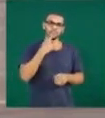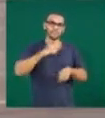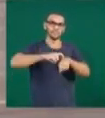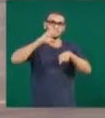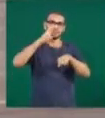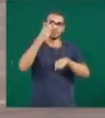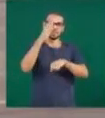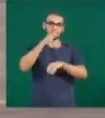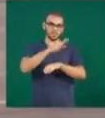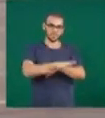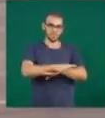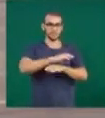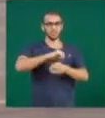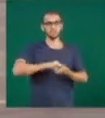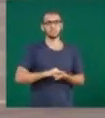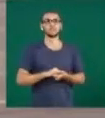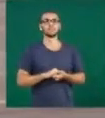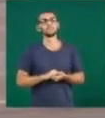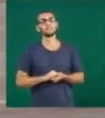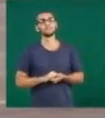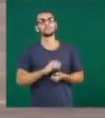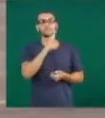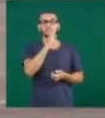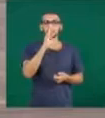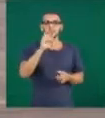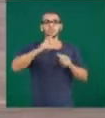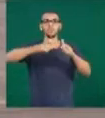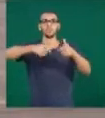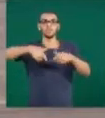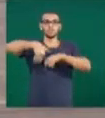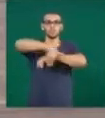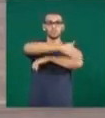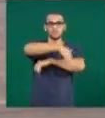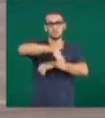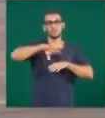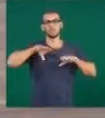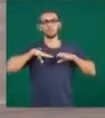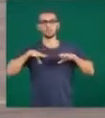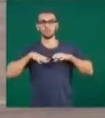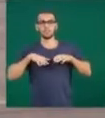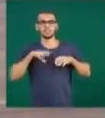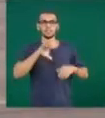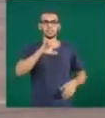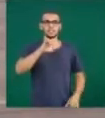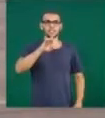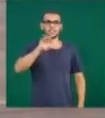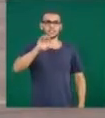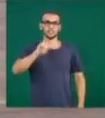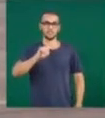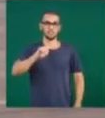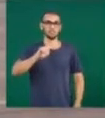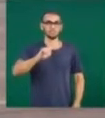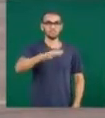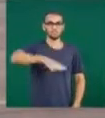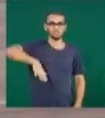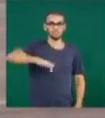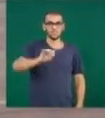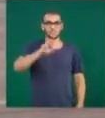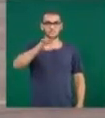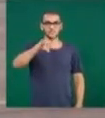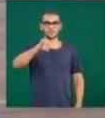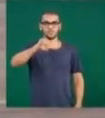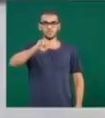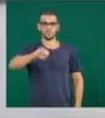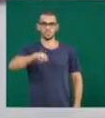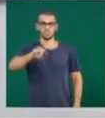tarde. A Biblioteca Pública Municipal fica na Praça Cícero Macedo, bairro Fundinho. A entrada é de